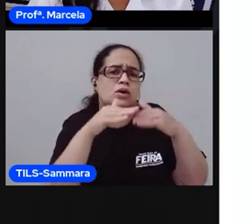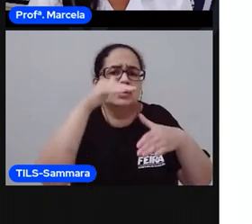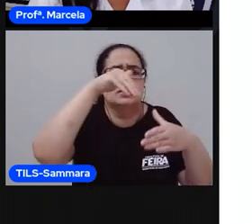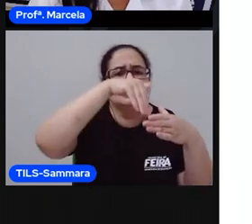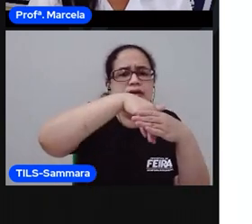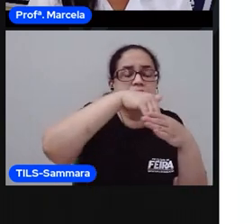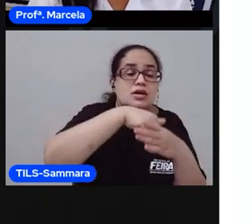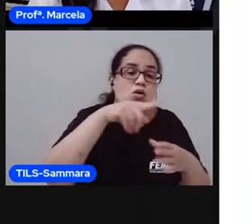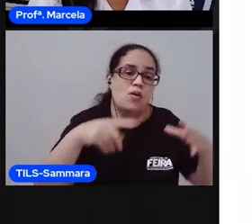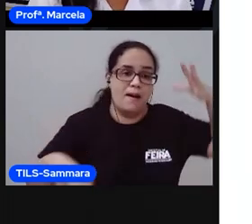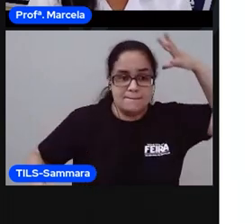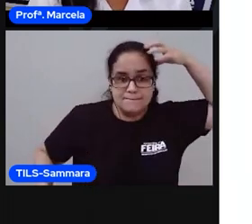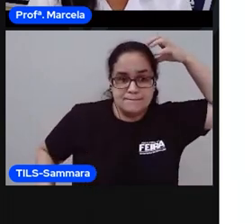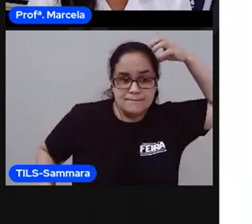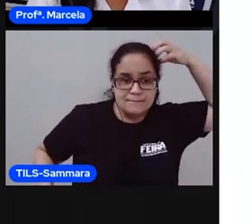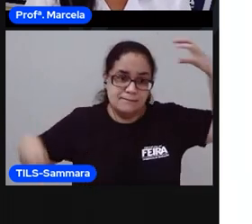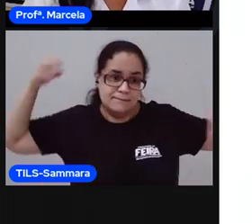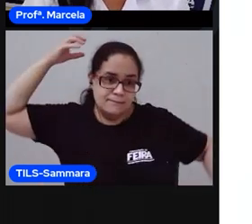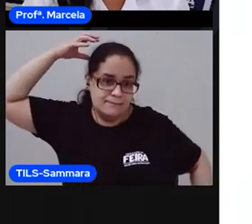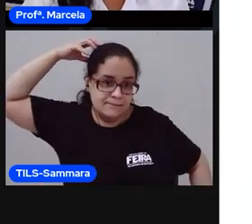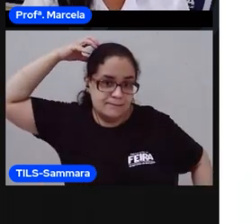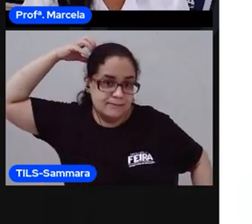é o macaco.